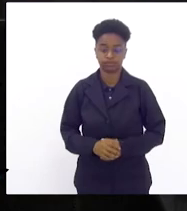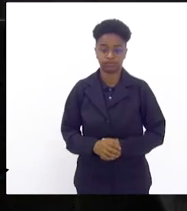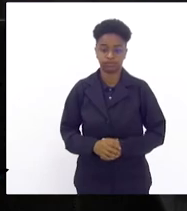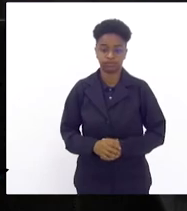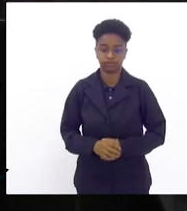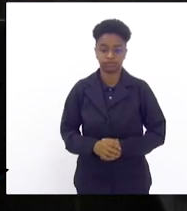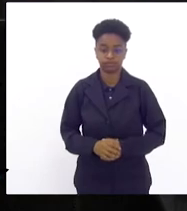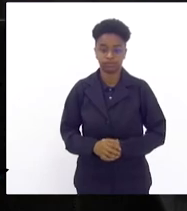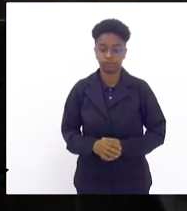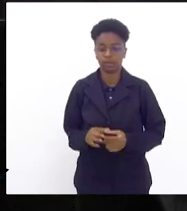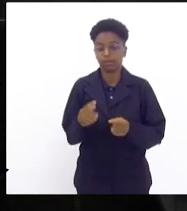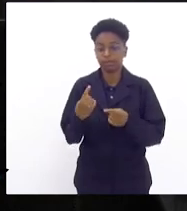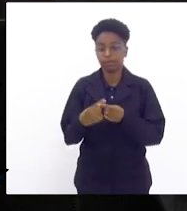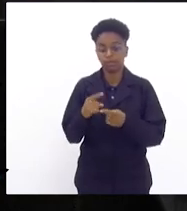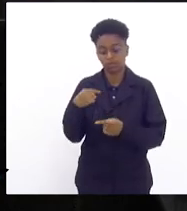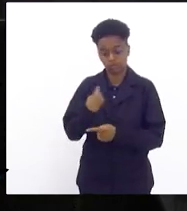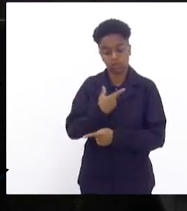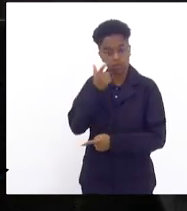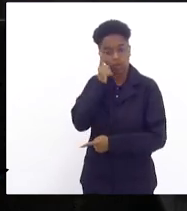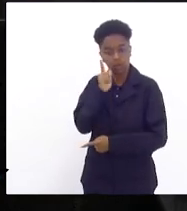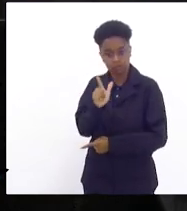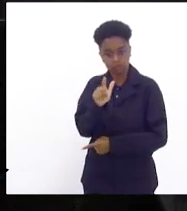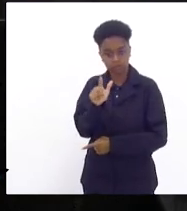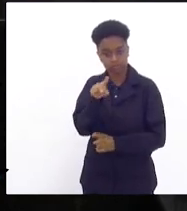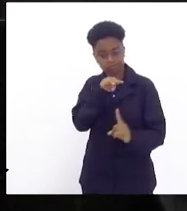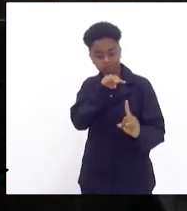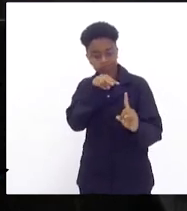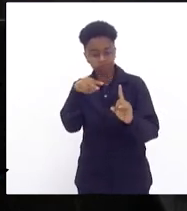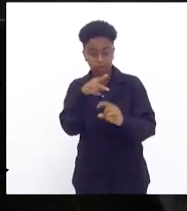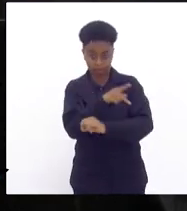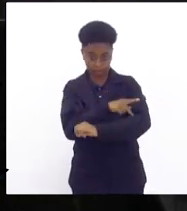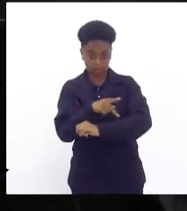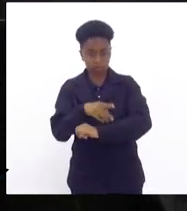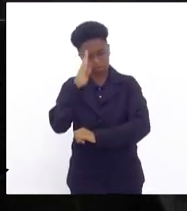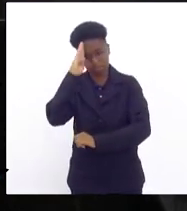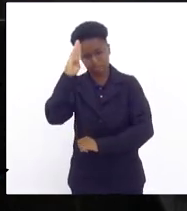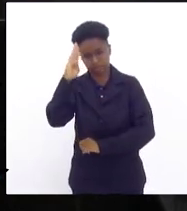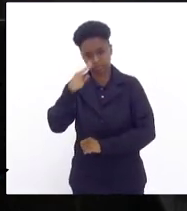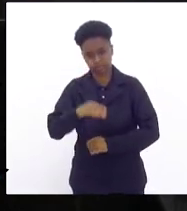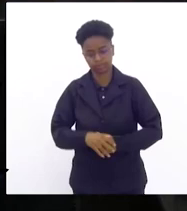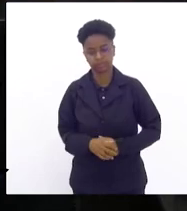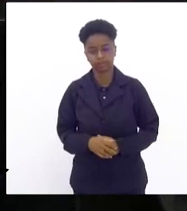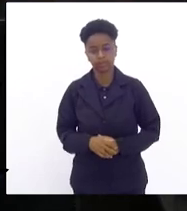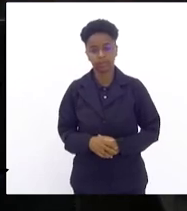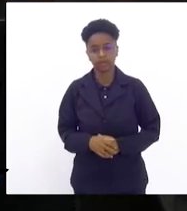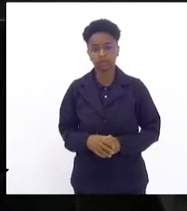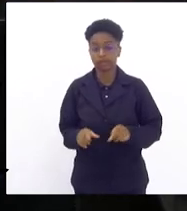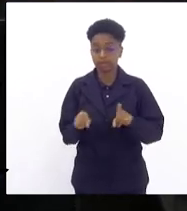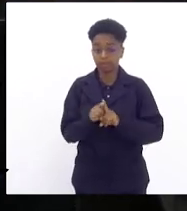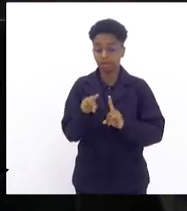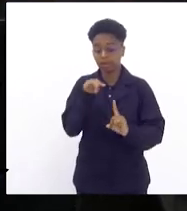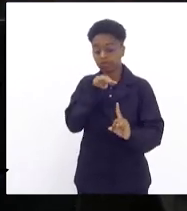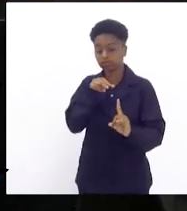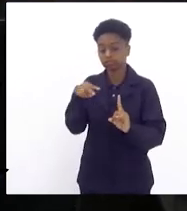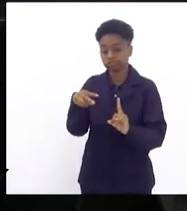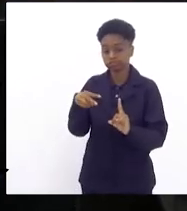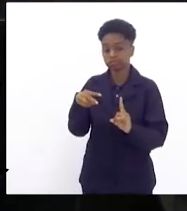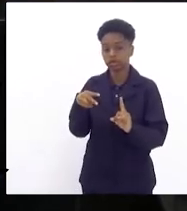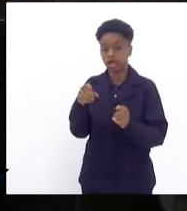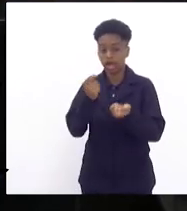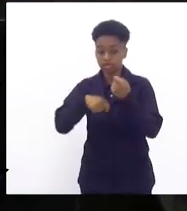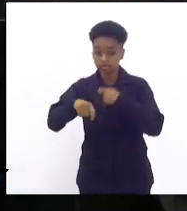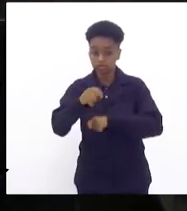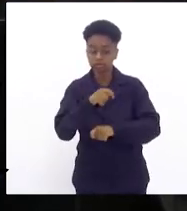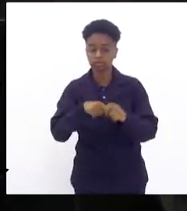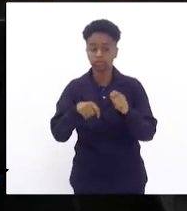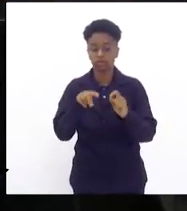tenhamos o olhar pedagógico que é fundamental, o olhar administrativo, o